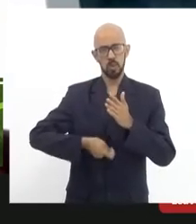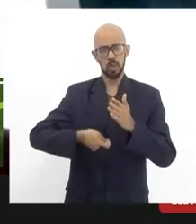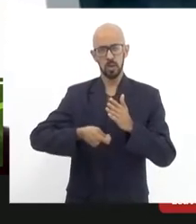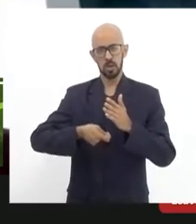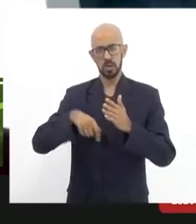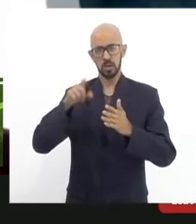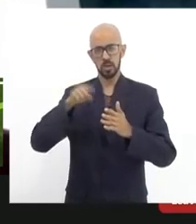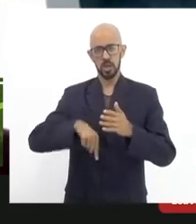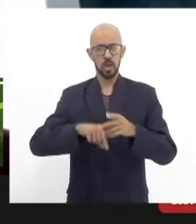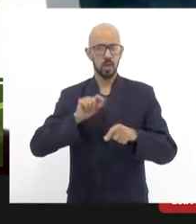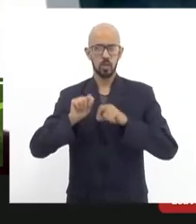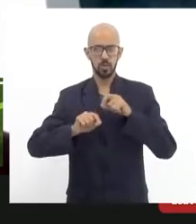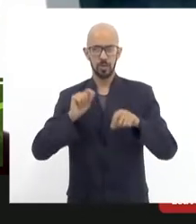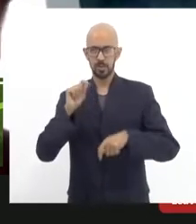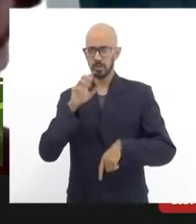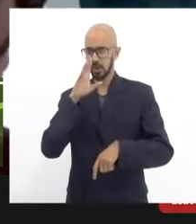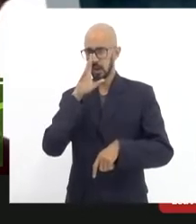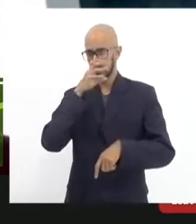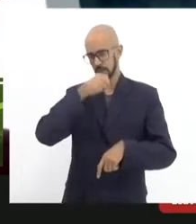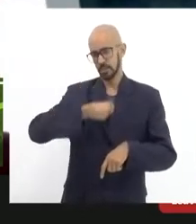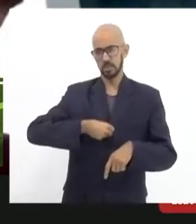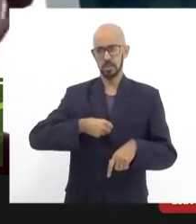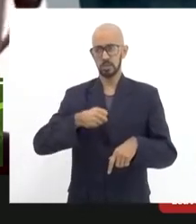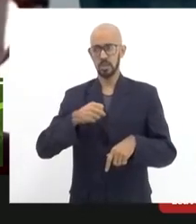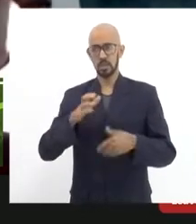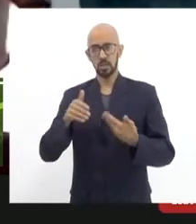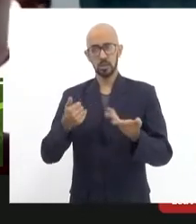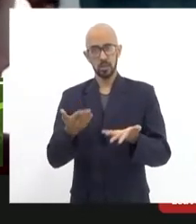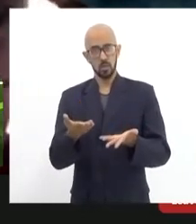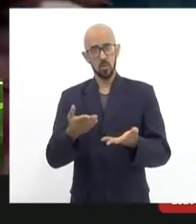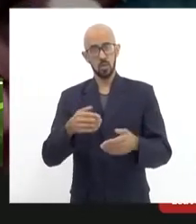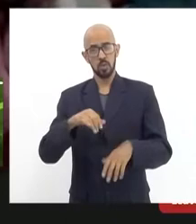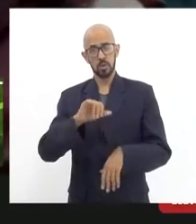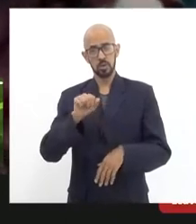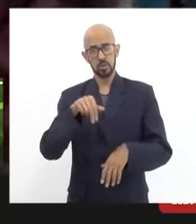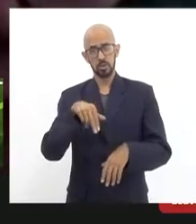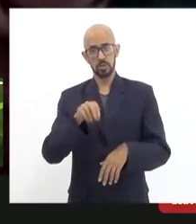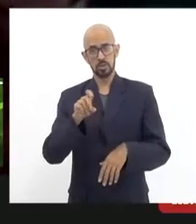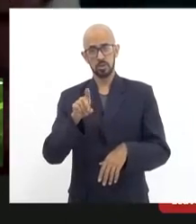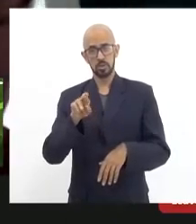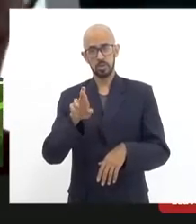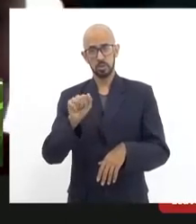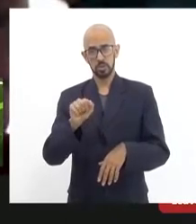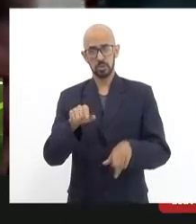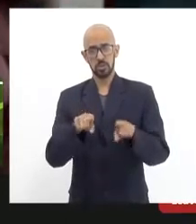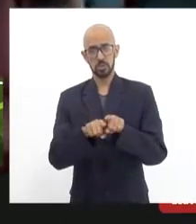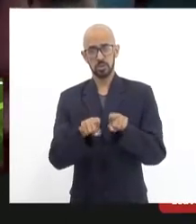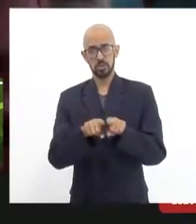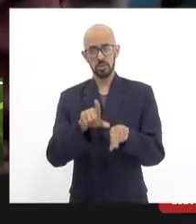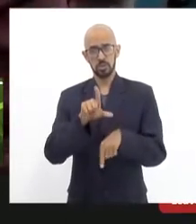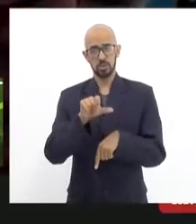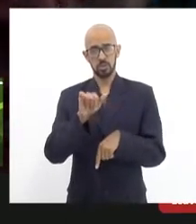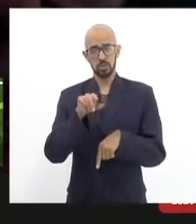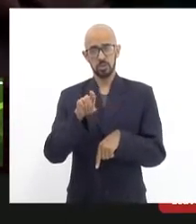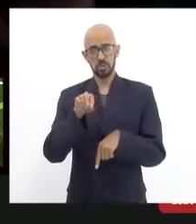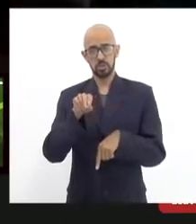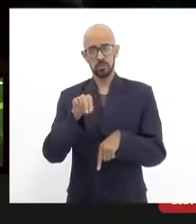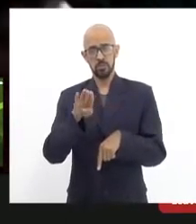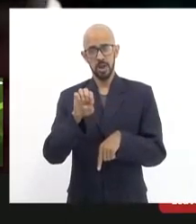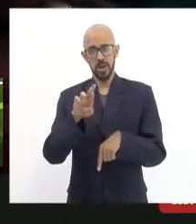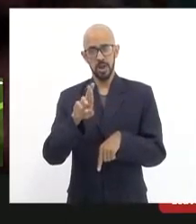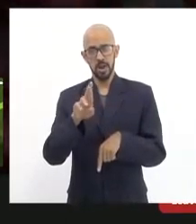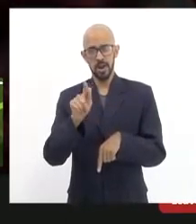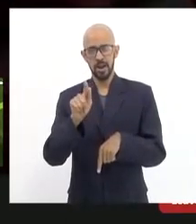é uma luta hoje de resistência aliás supõe que Jandira Lindberg próprio Eliomar o